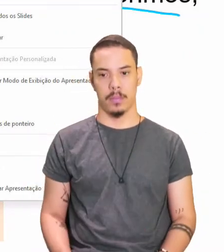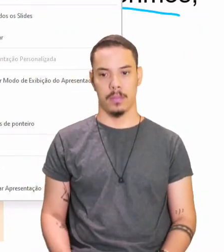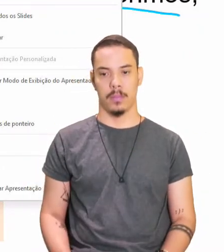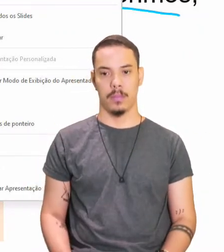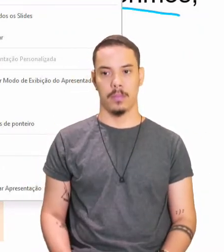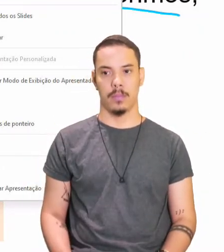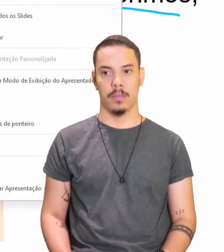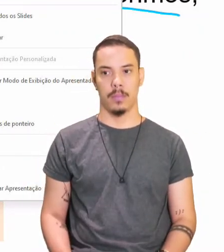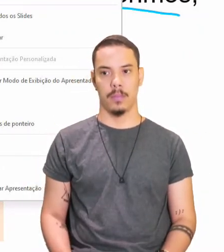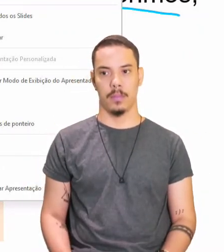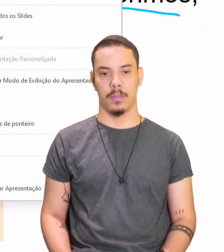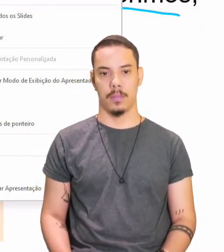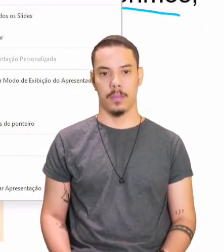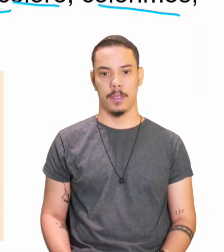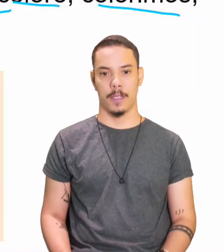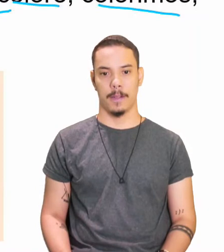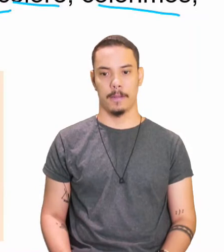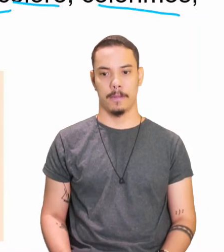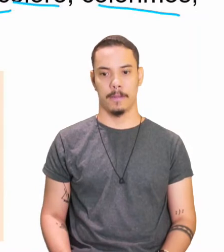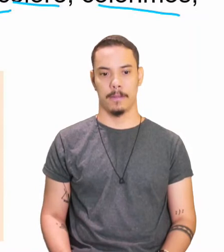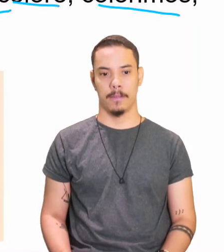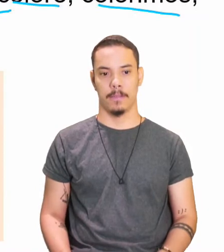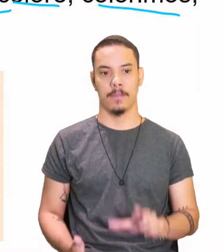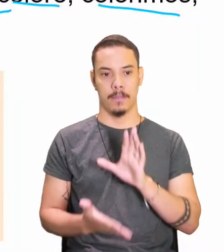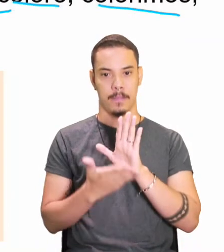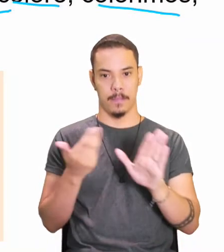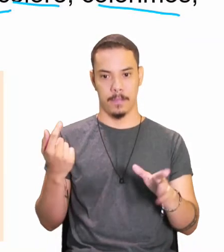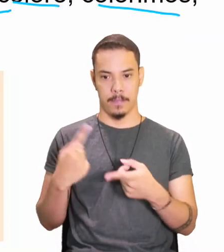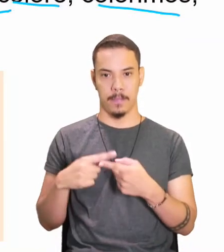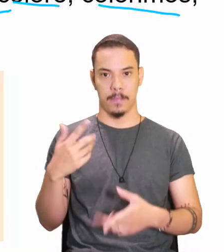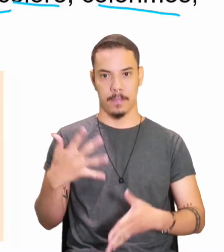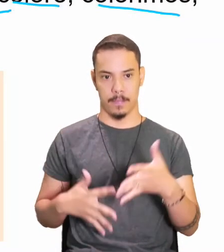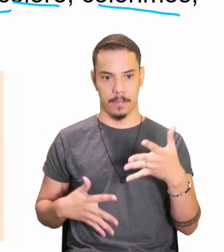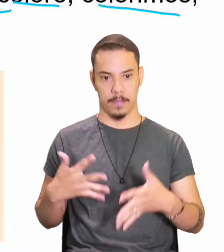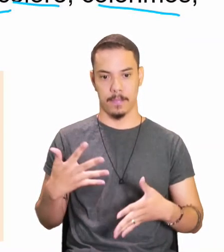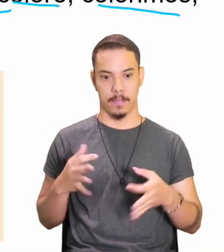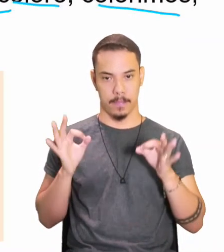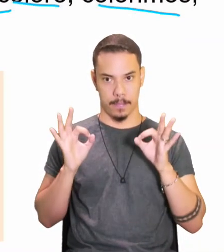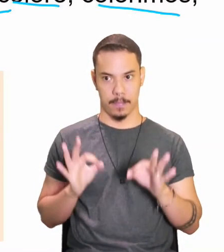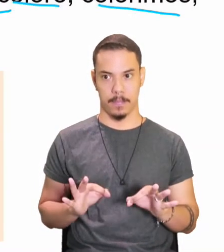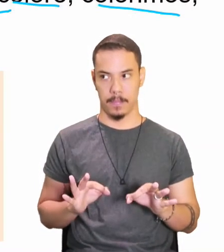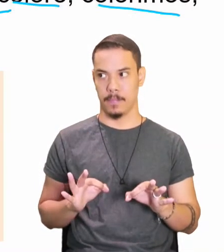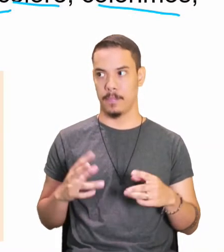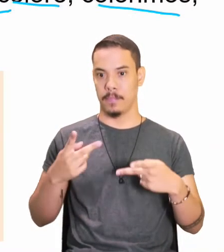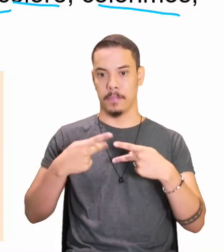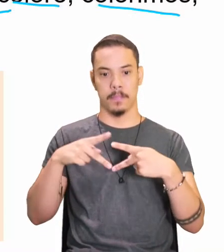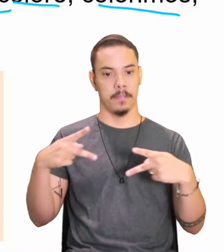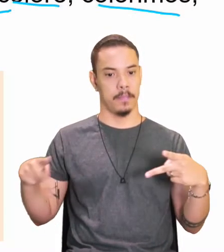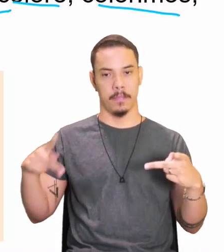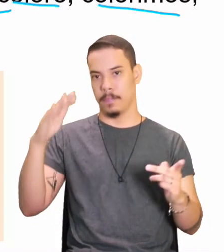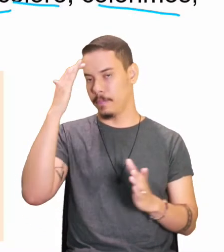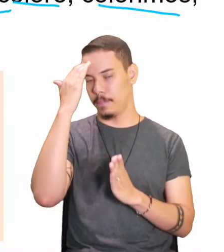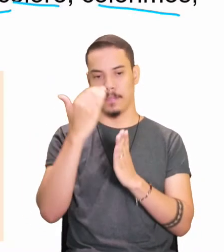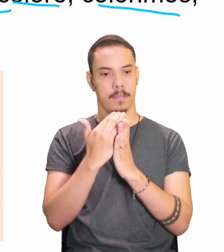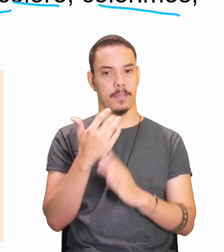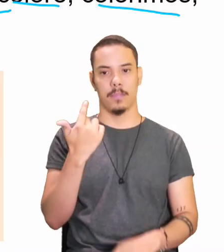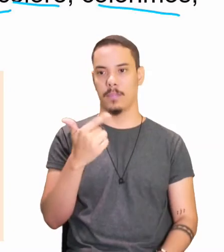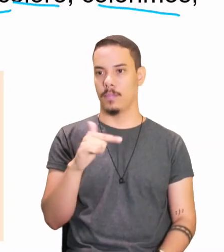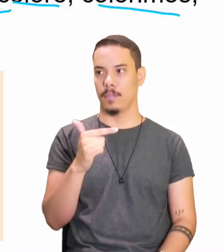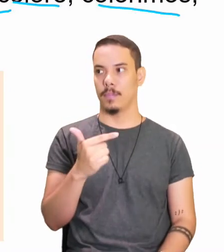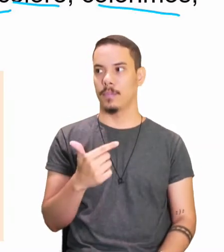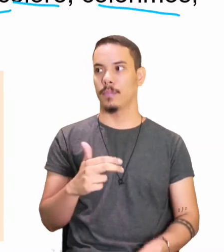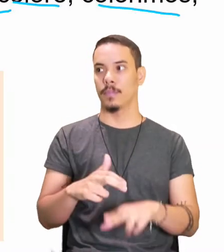Não segue, deixa eu tirar esse negocinho aqui, porque tá atrapalhando. Belezinha? Então, vamos ler aqui comigo,